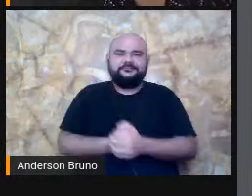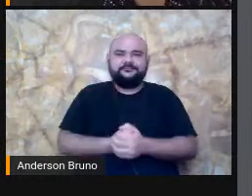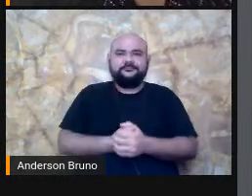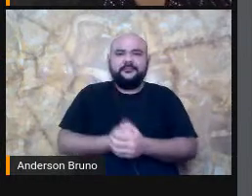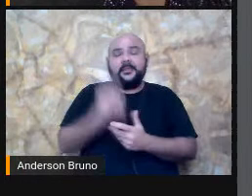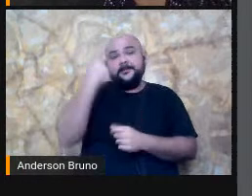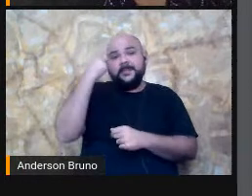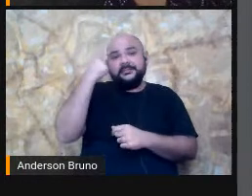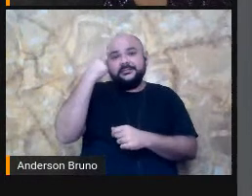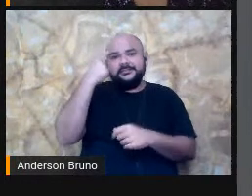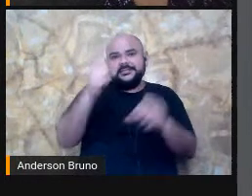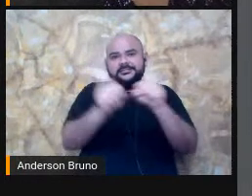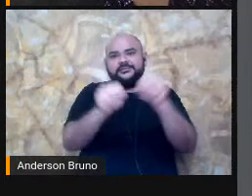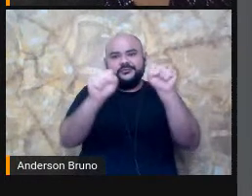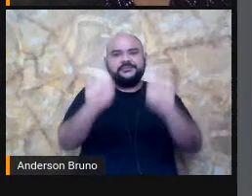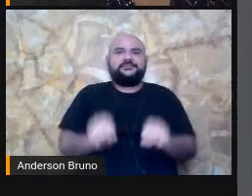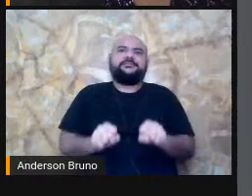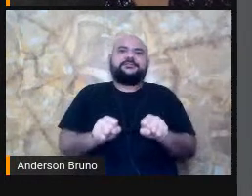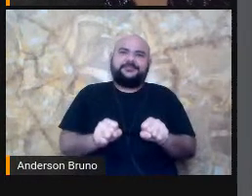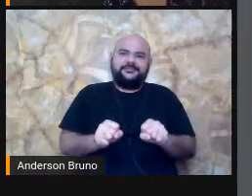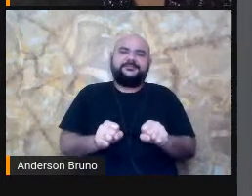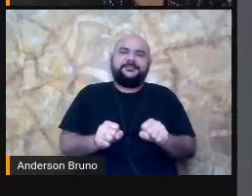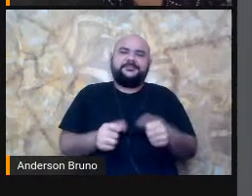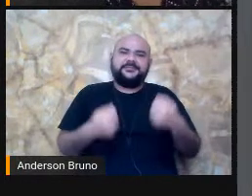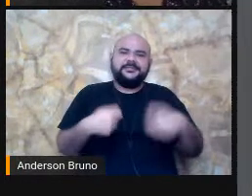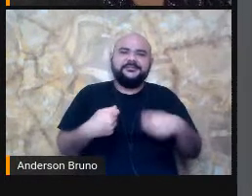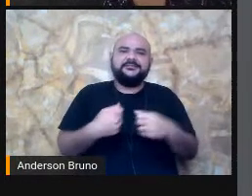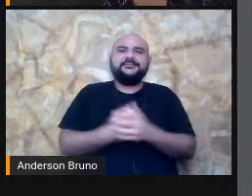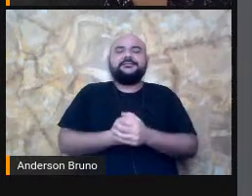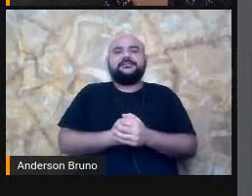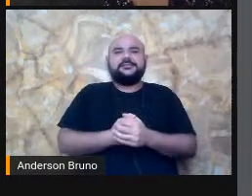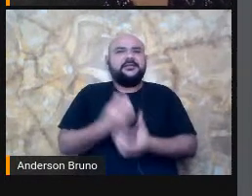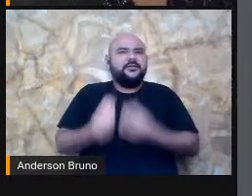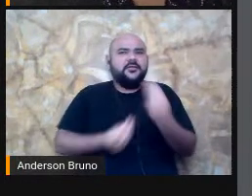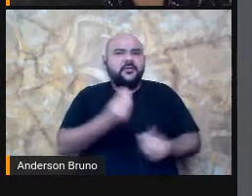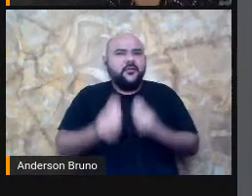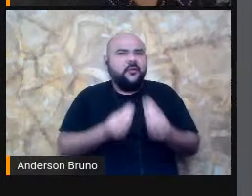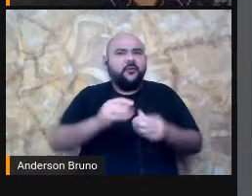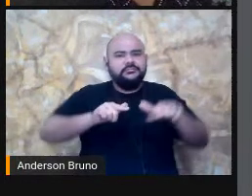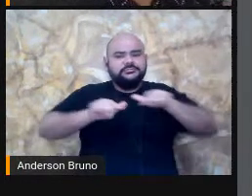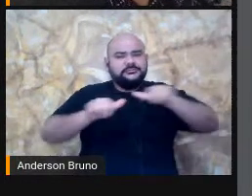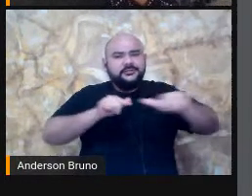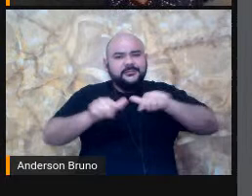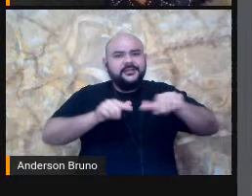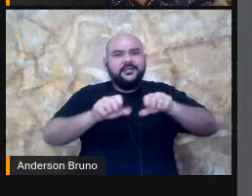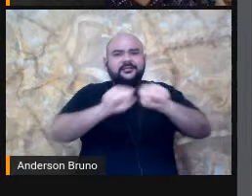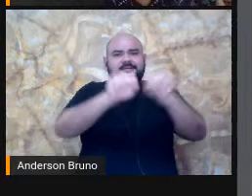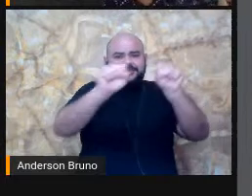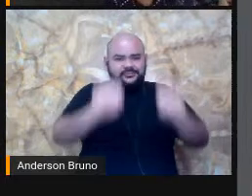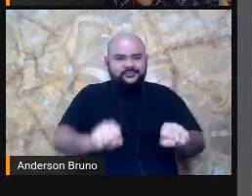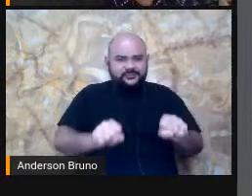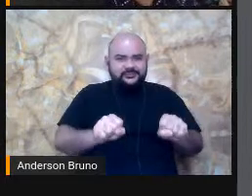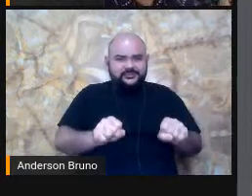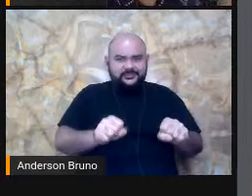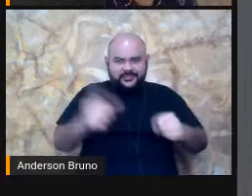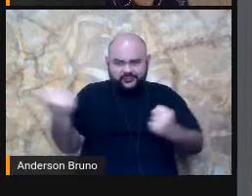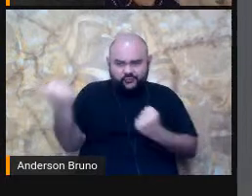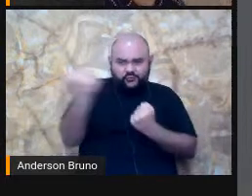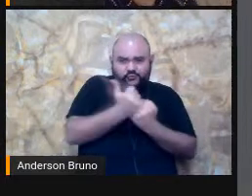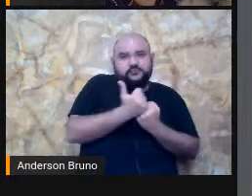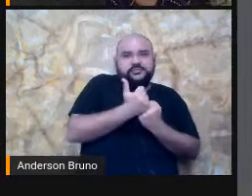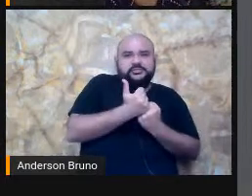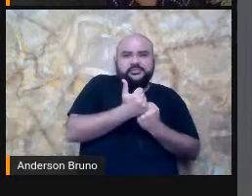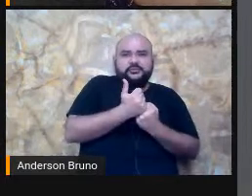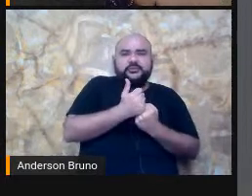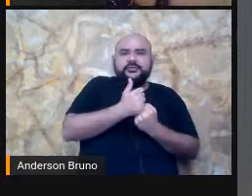Em Trabalhar Com um Sistema Que vá Substituir A fala E que a